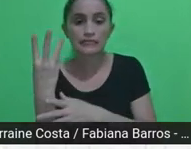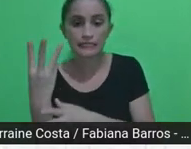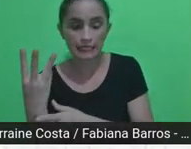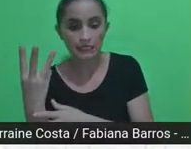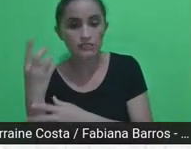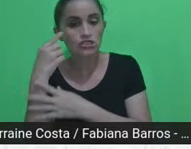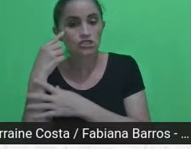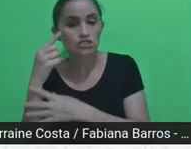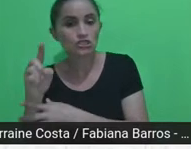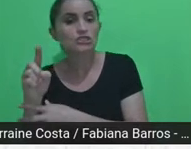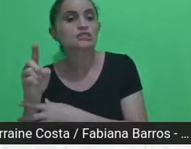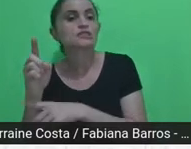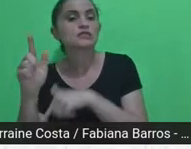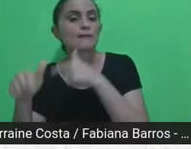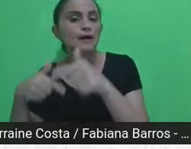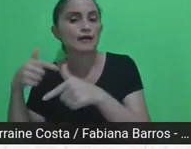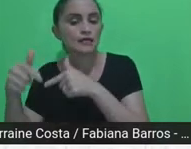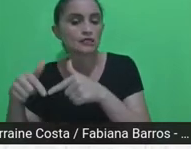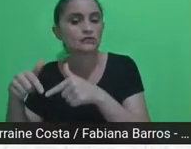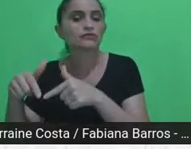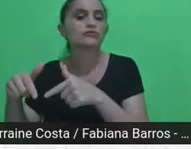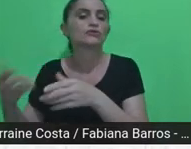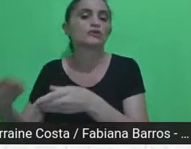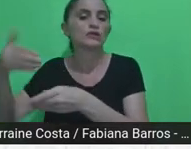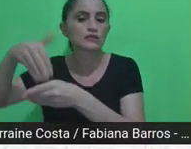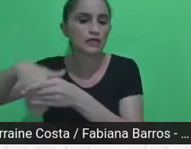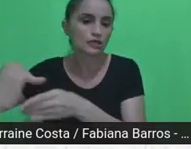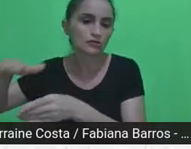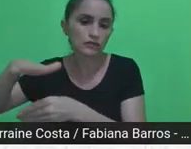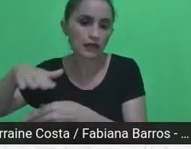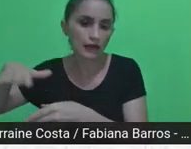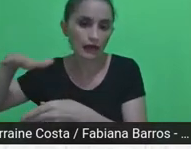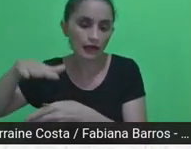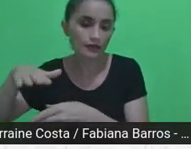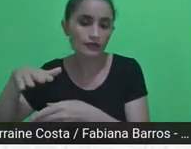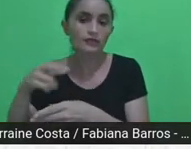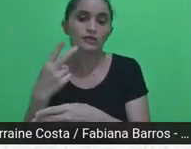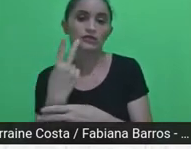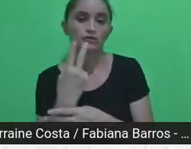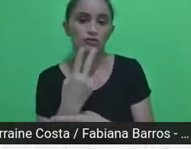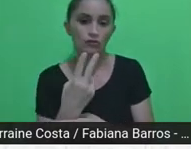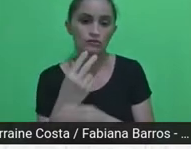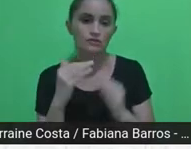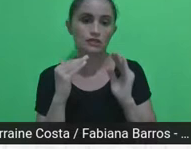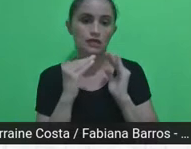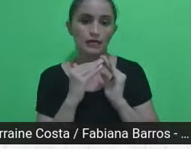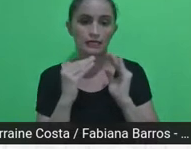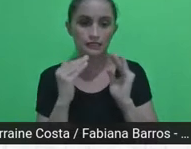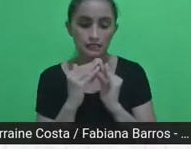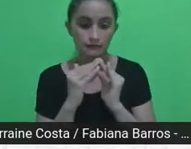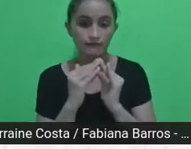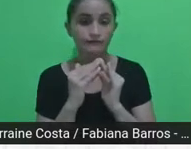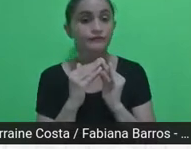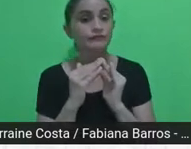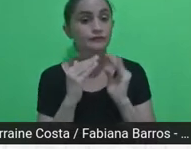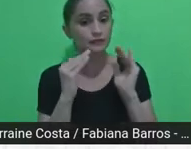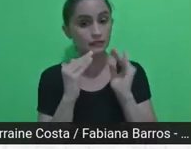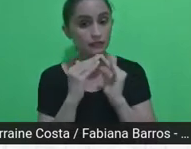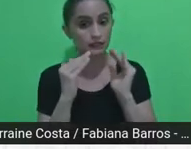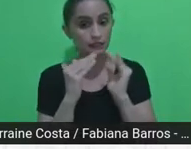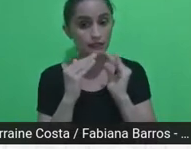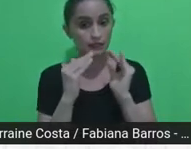e era desencadeado por docentes nesses dois dias, que nós éramos